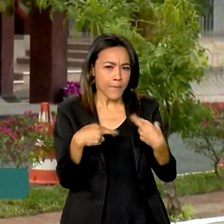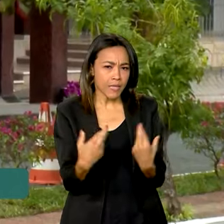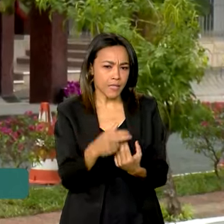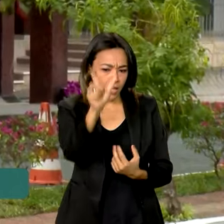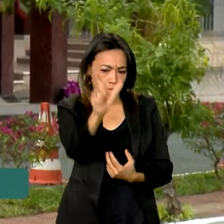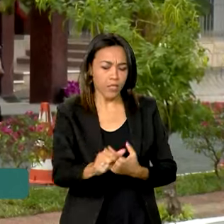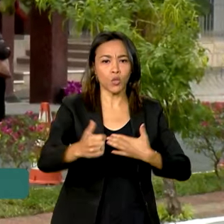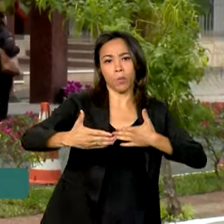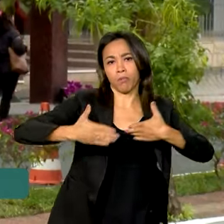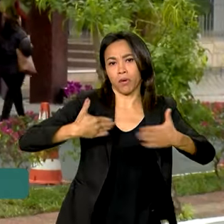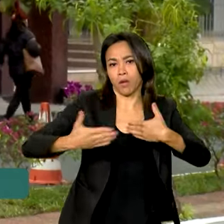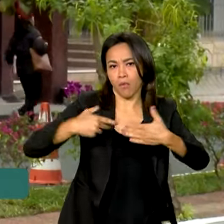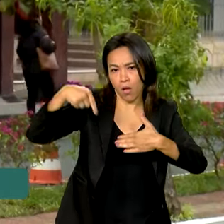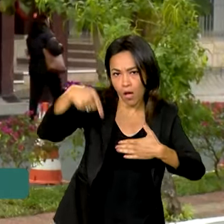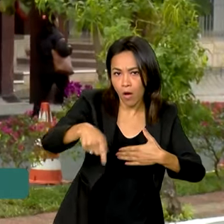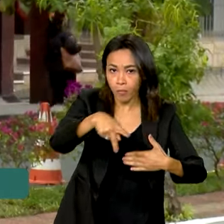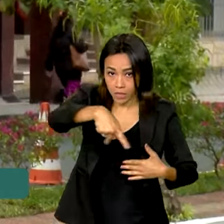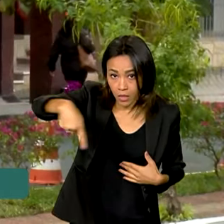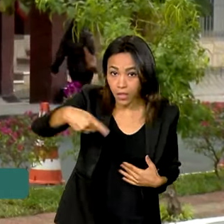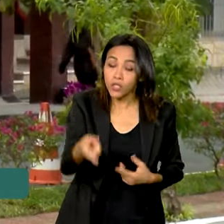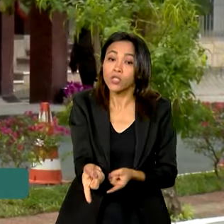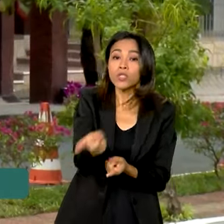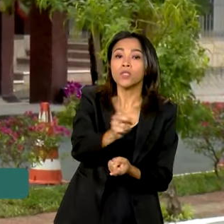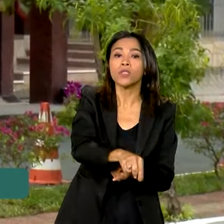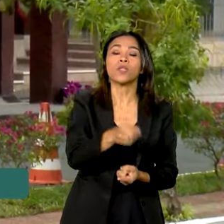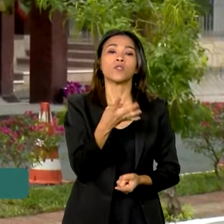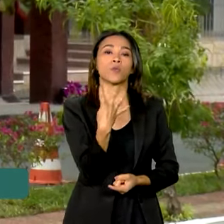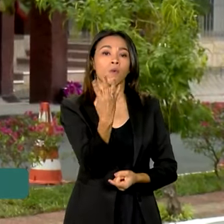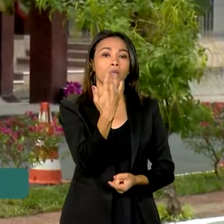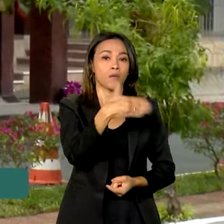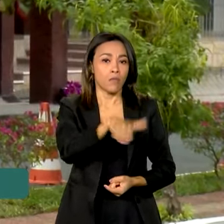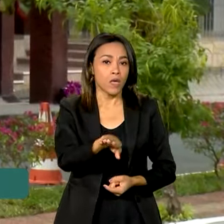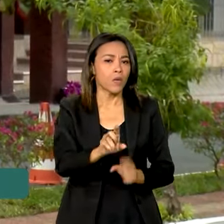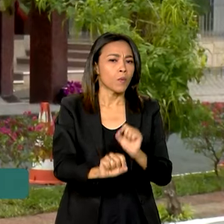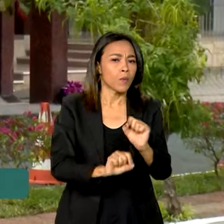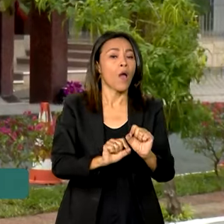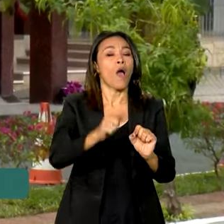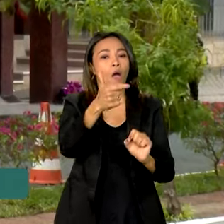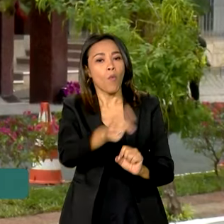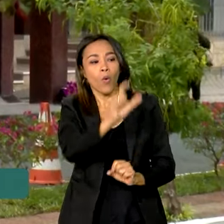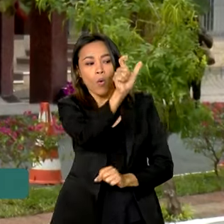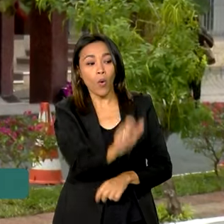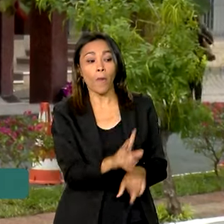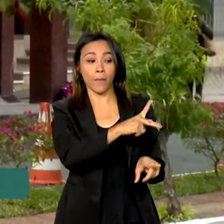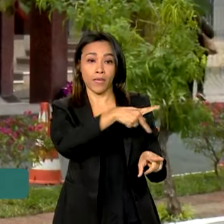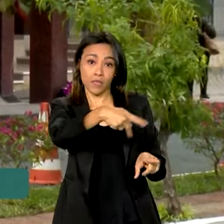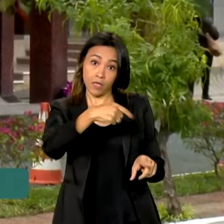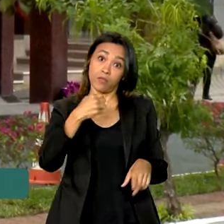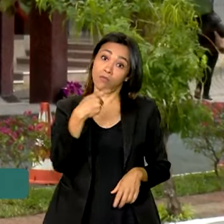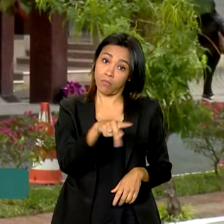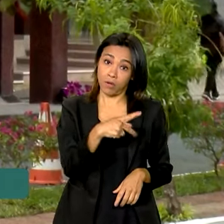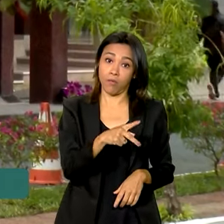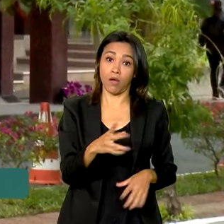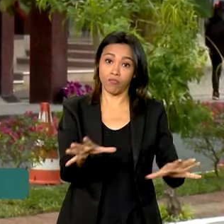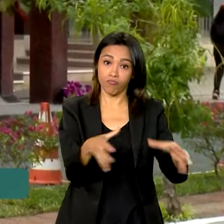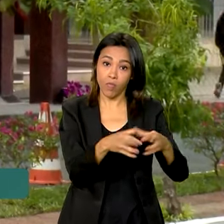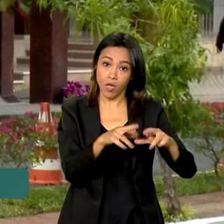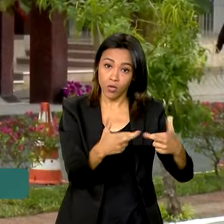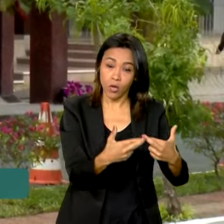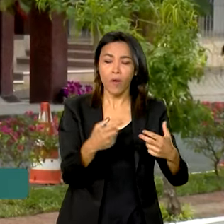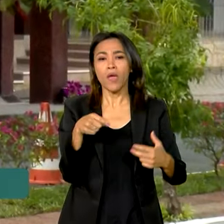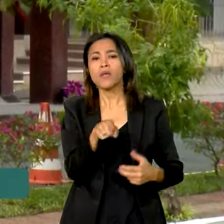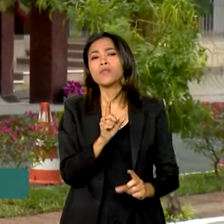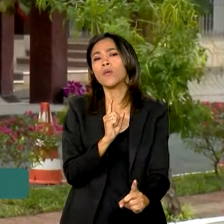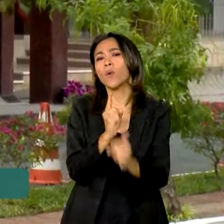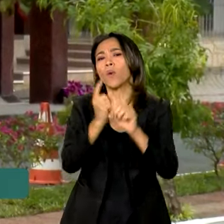Panamá, José Raul Molino, e às 4 e meia com o presidente do Paraguai, o Santiago Penha. Esses encontros